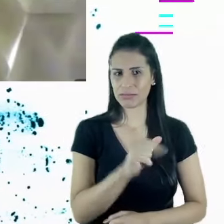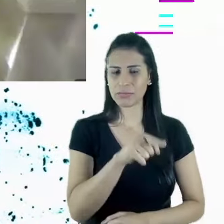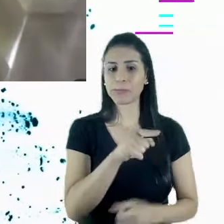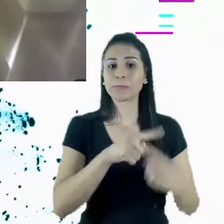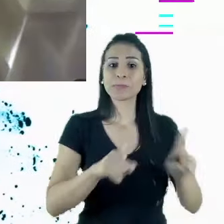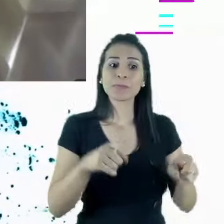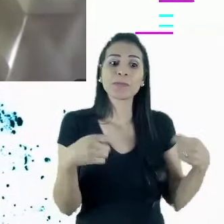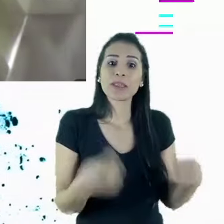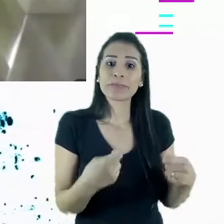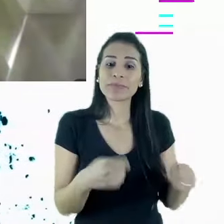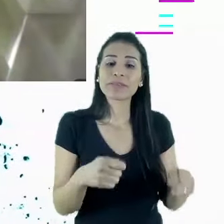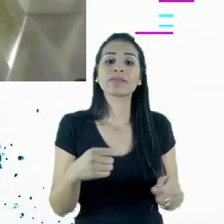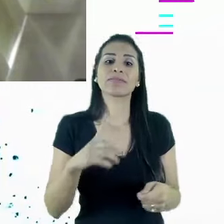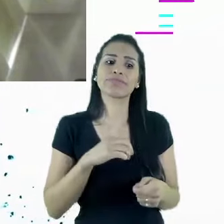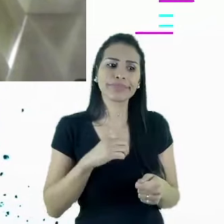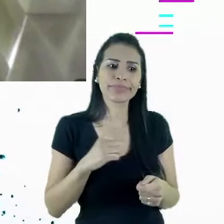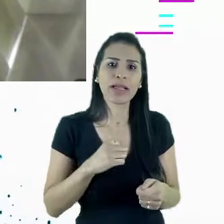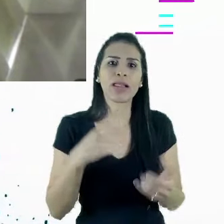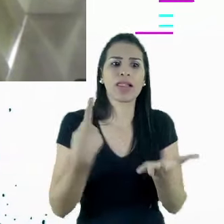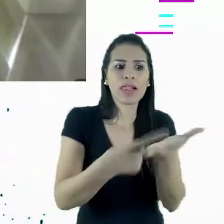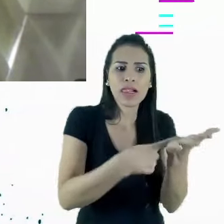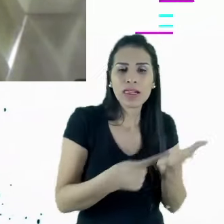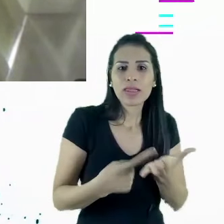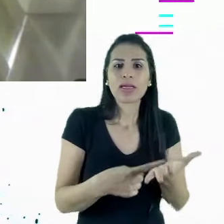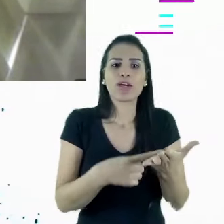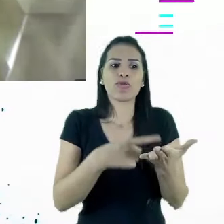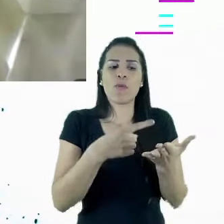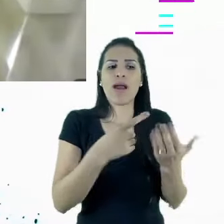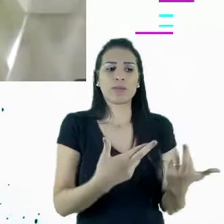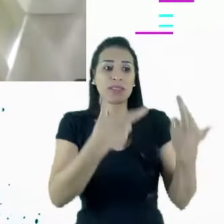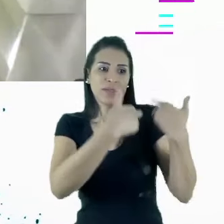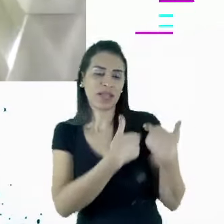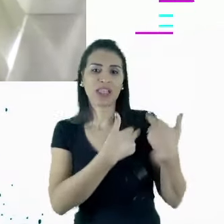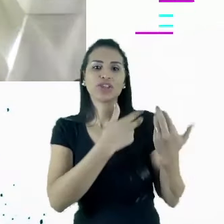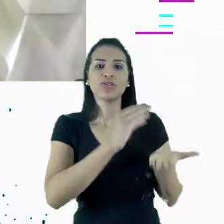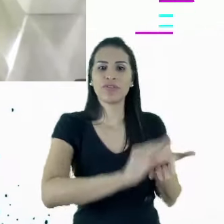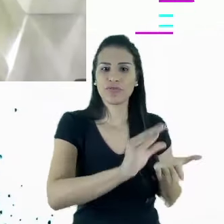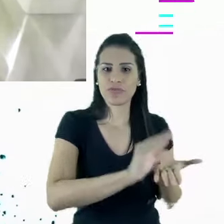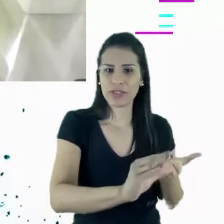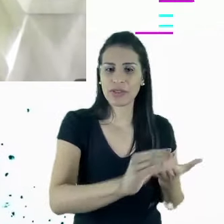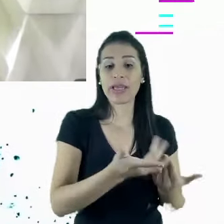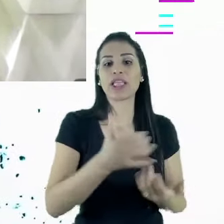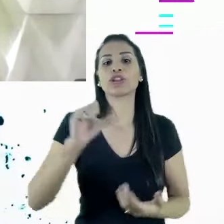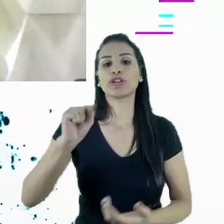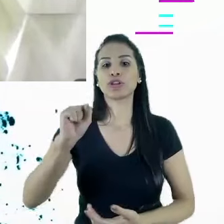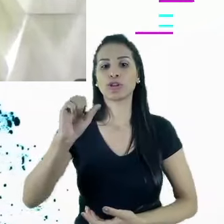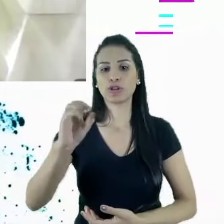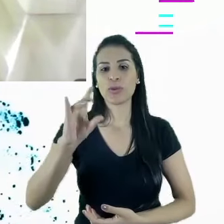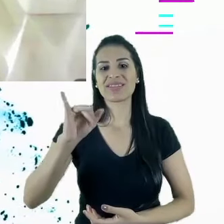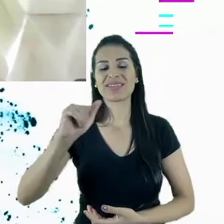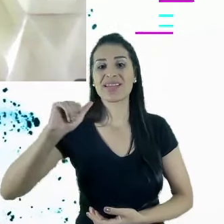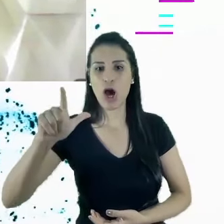você possa estar meio que alinhado com a responsabilidade de investimento. Mas aí tem o S do social, aonde nós